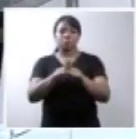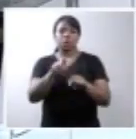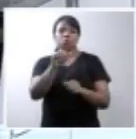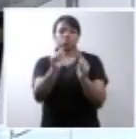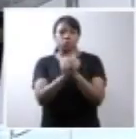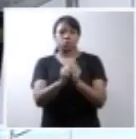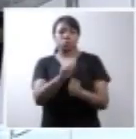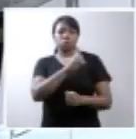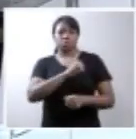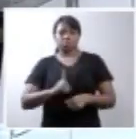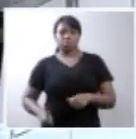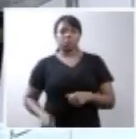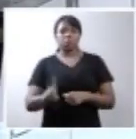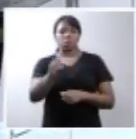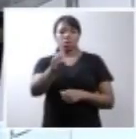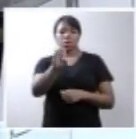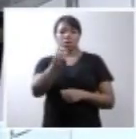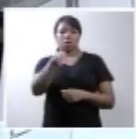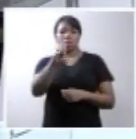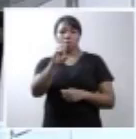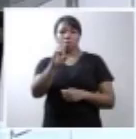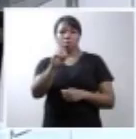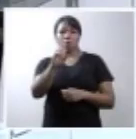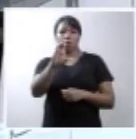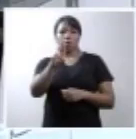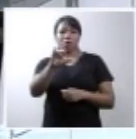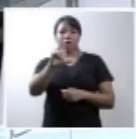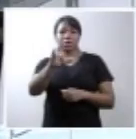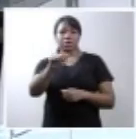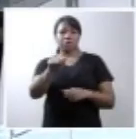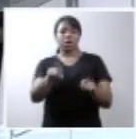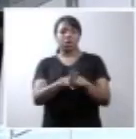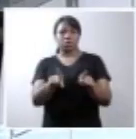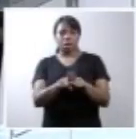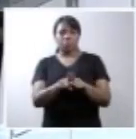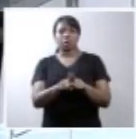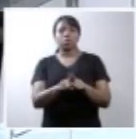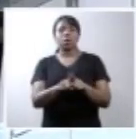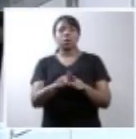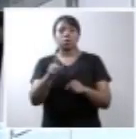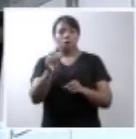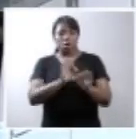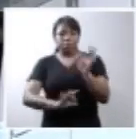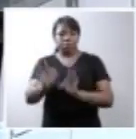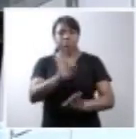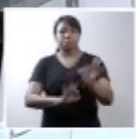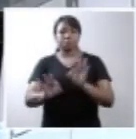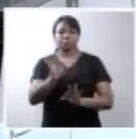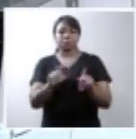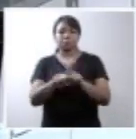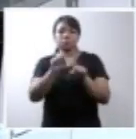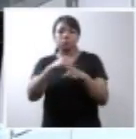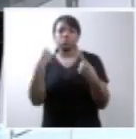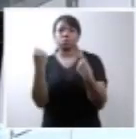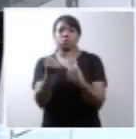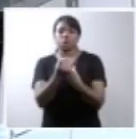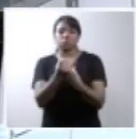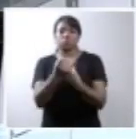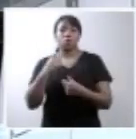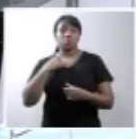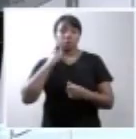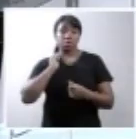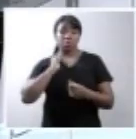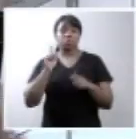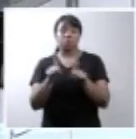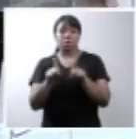participativa no Brasil. A Escola de Gente, nossa organização, é uma organização da sociedade civil brasileira,